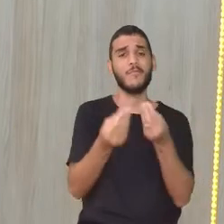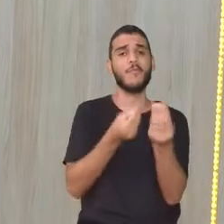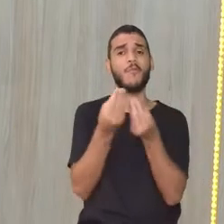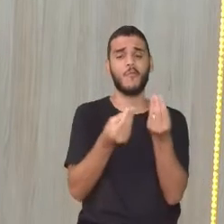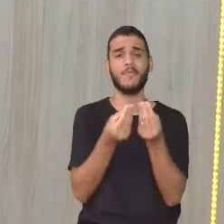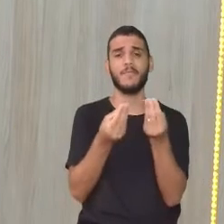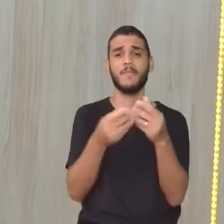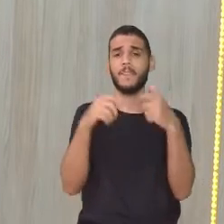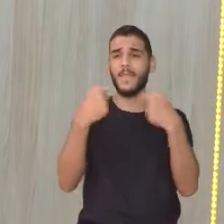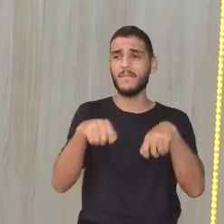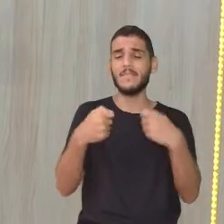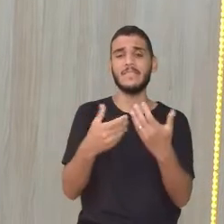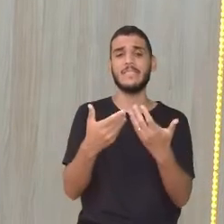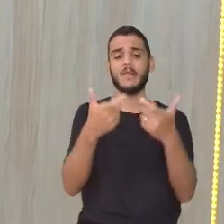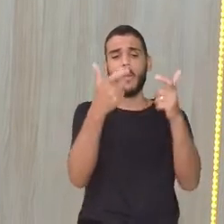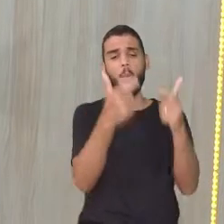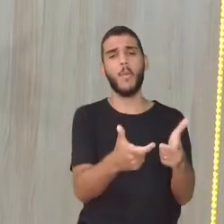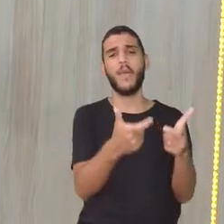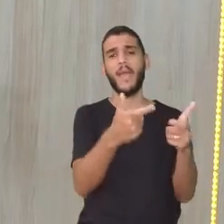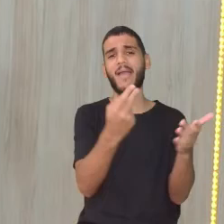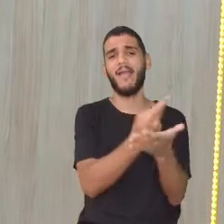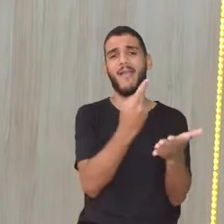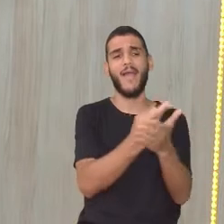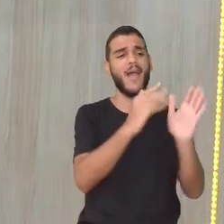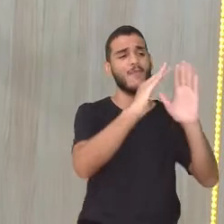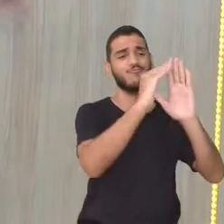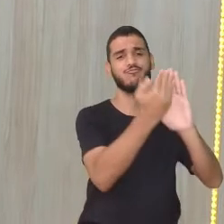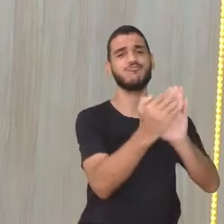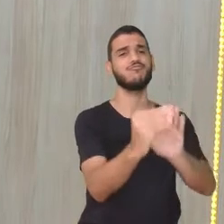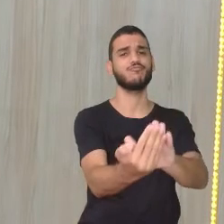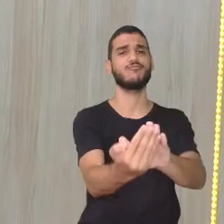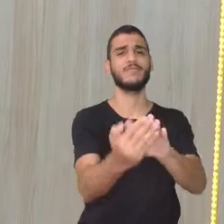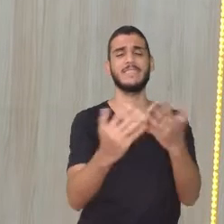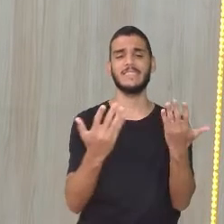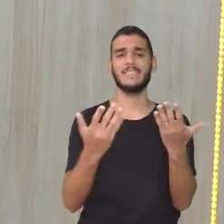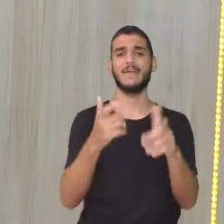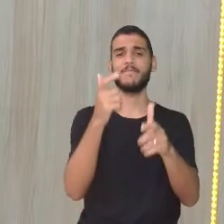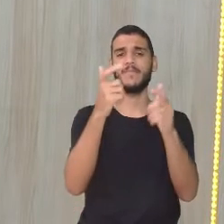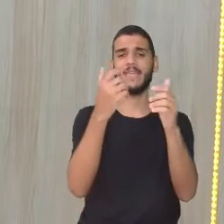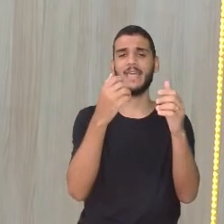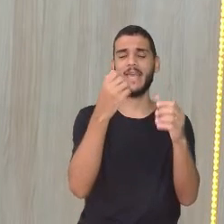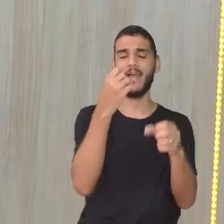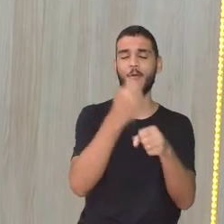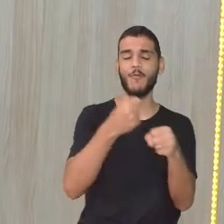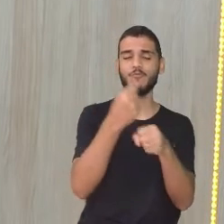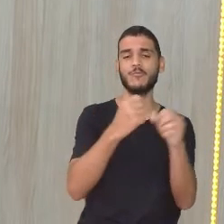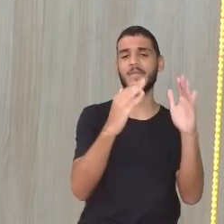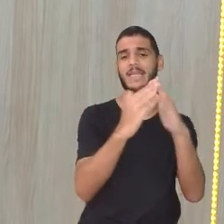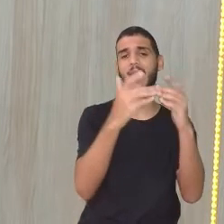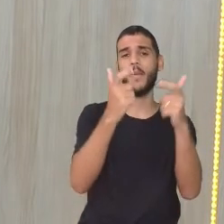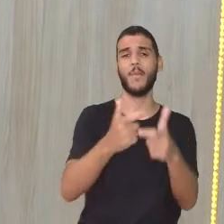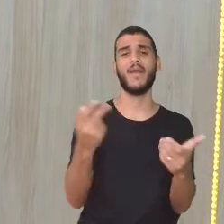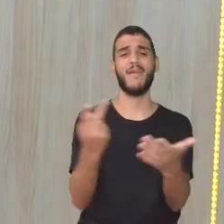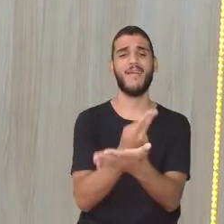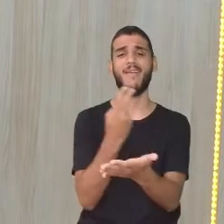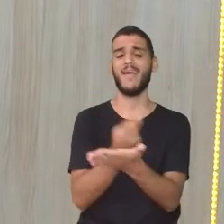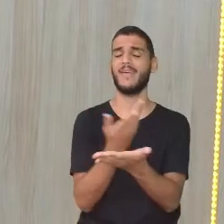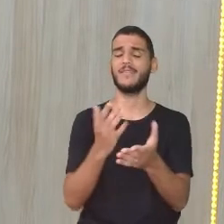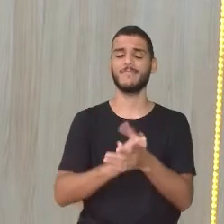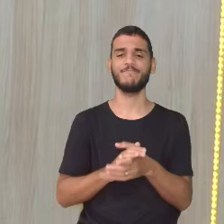casas em locais que não deveriam se colocar, não é verdade, professora? Não é inadequado. É, e fora que